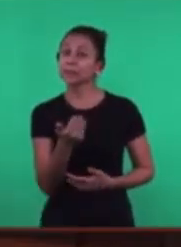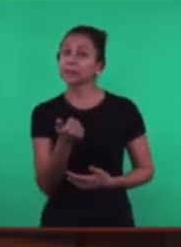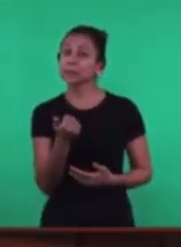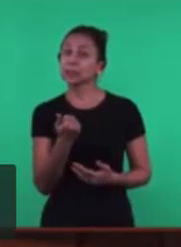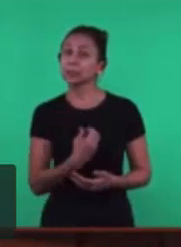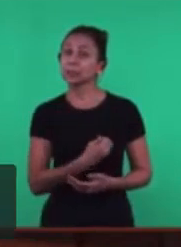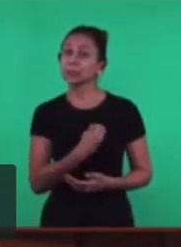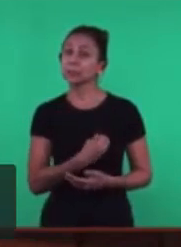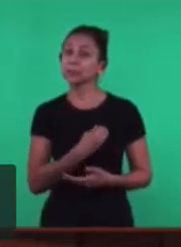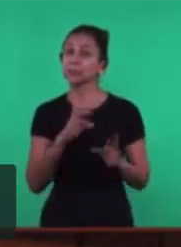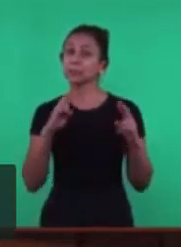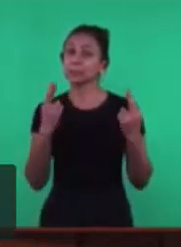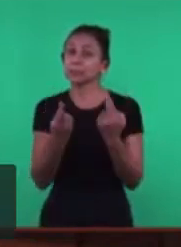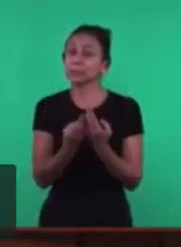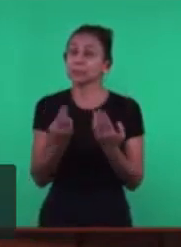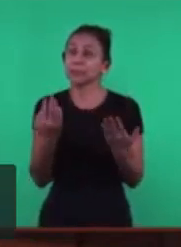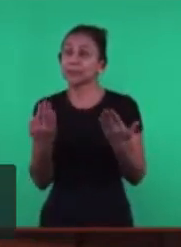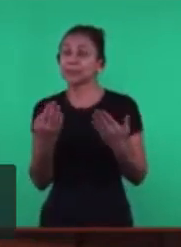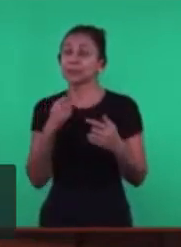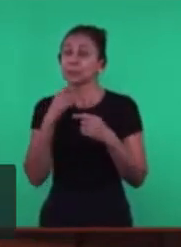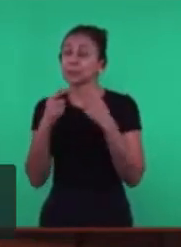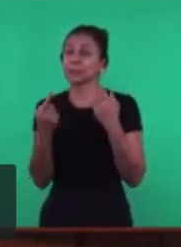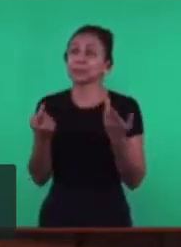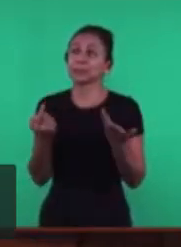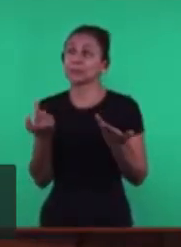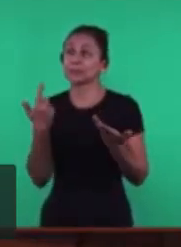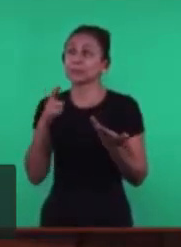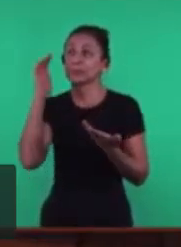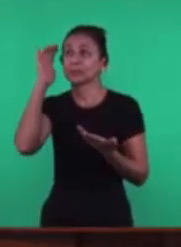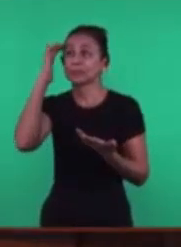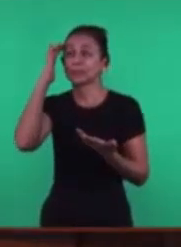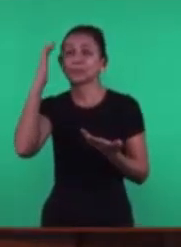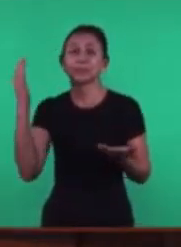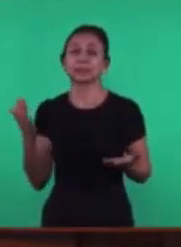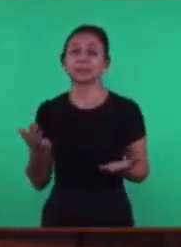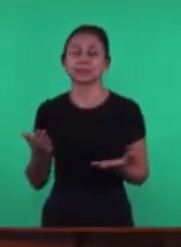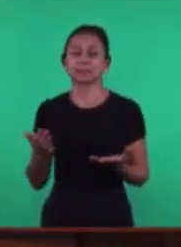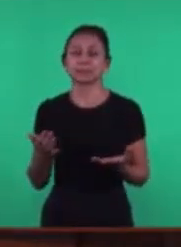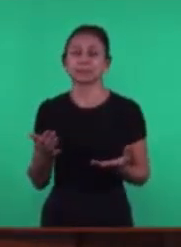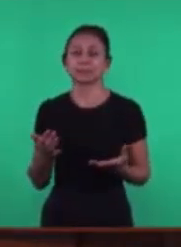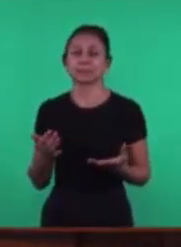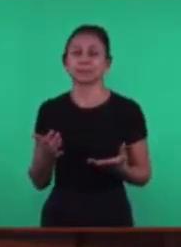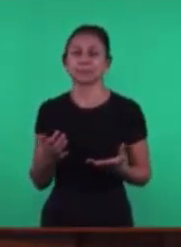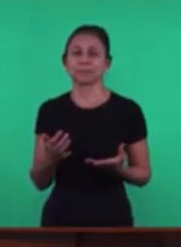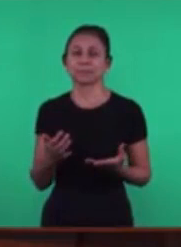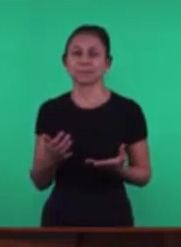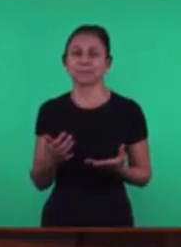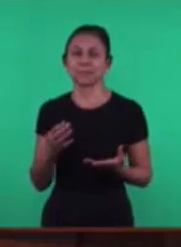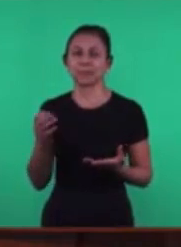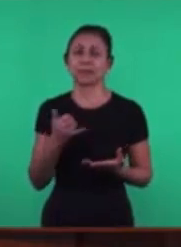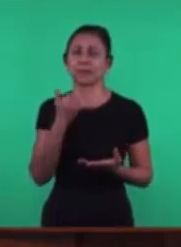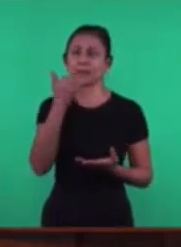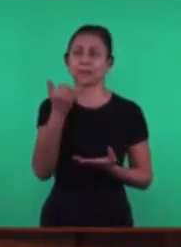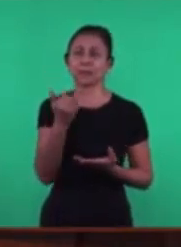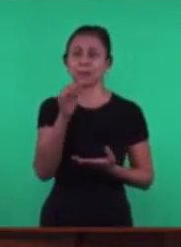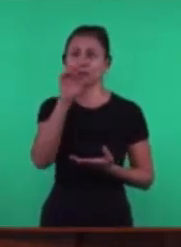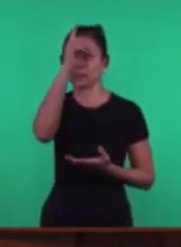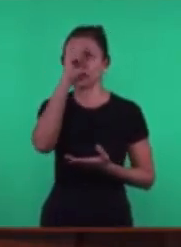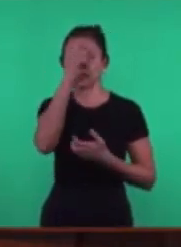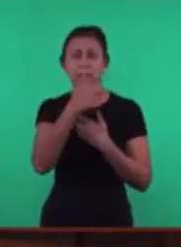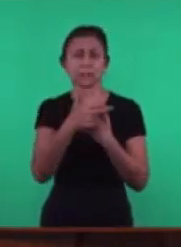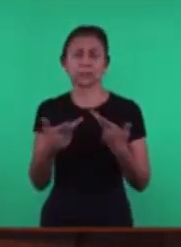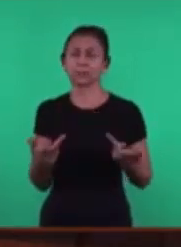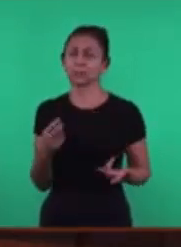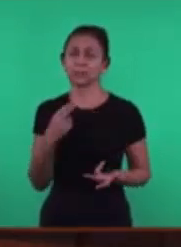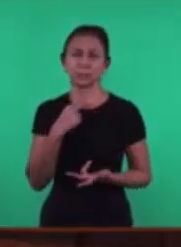E para juntar Para produzir alguma coisa Elas arrumam qualquer coisa E lembrem-se As